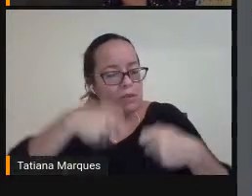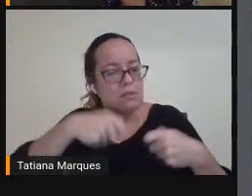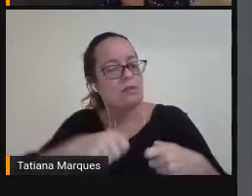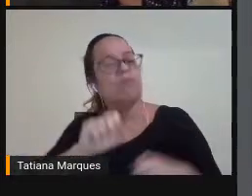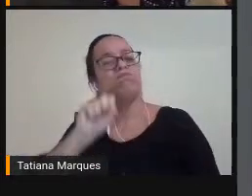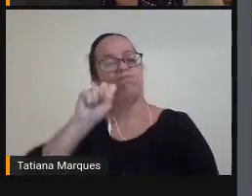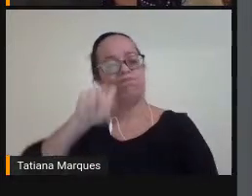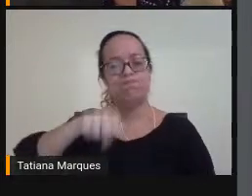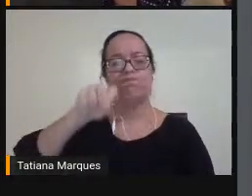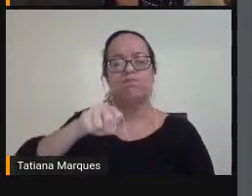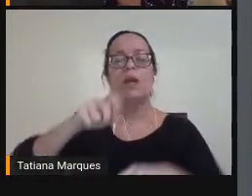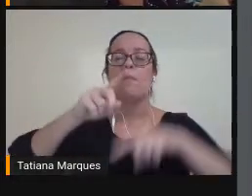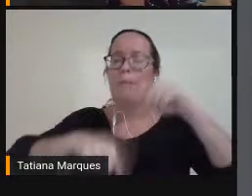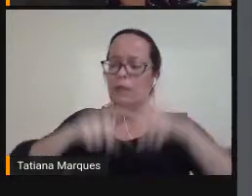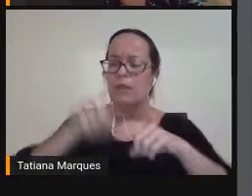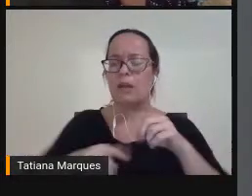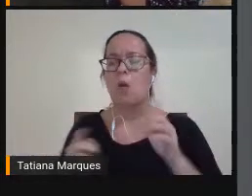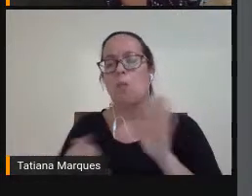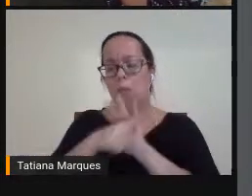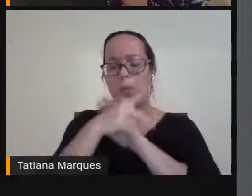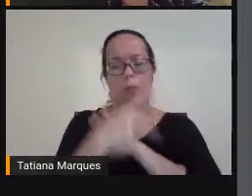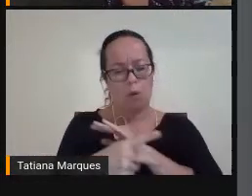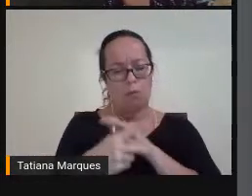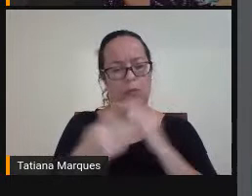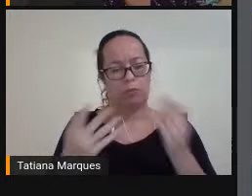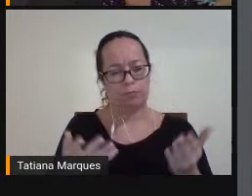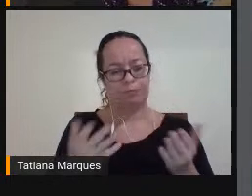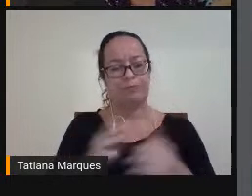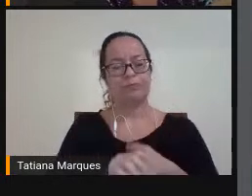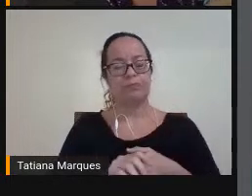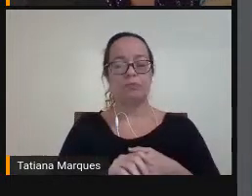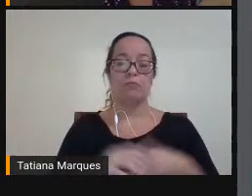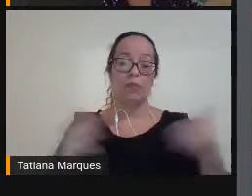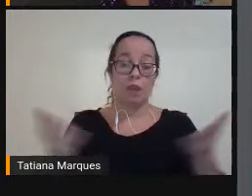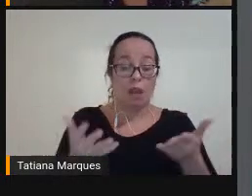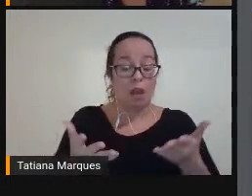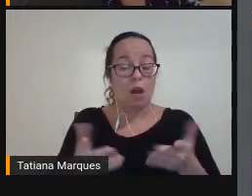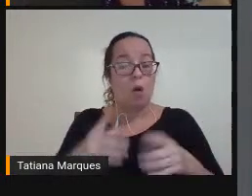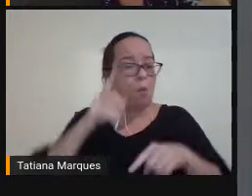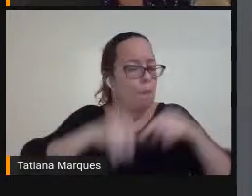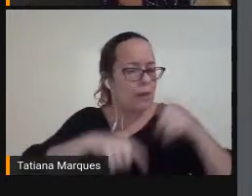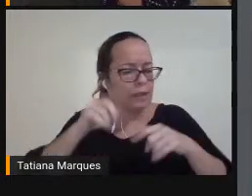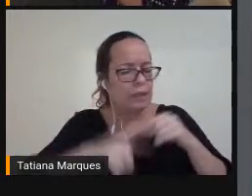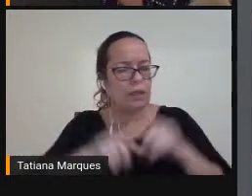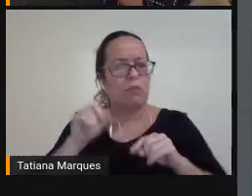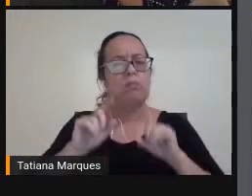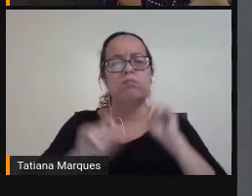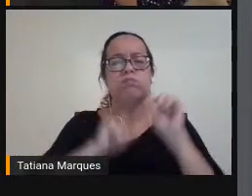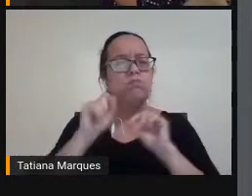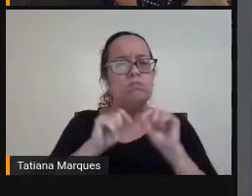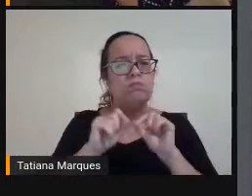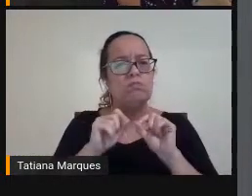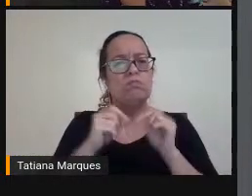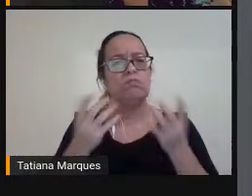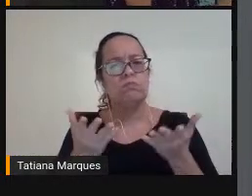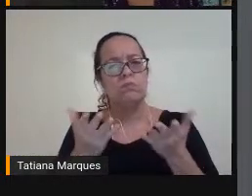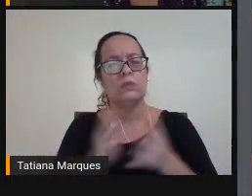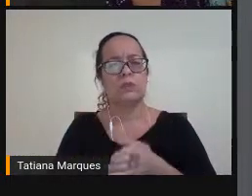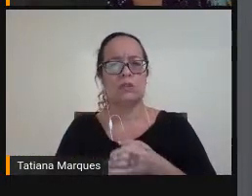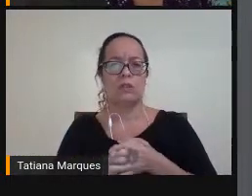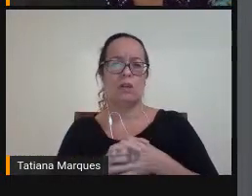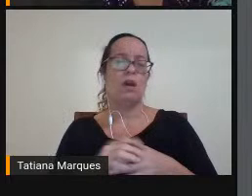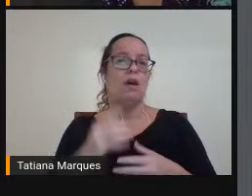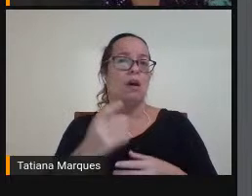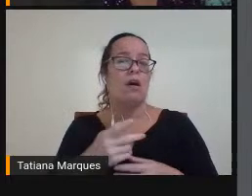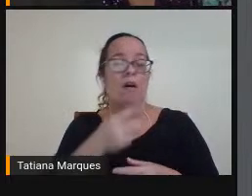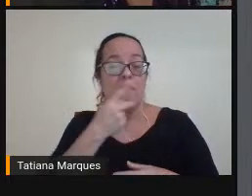Recursos Específicos Então Dentre esses Recursos Nós acabamos De ouvir